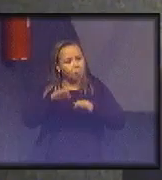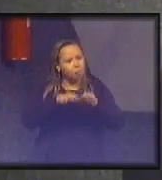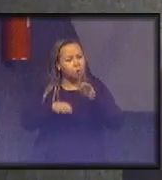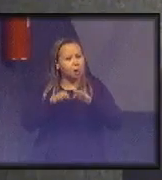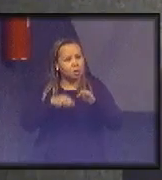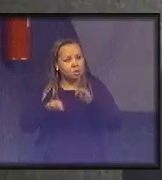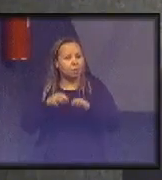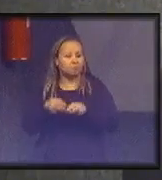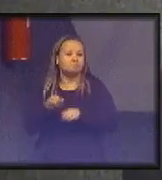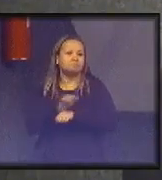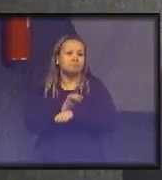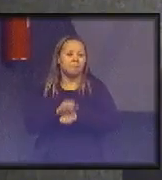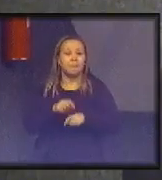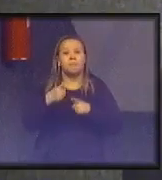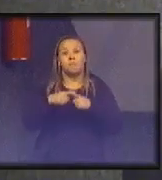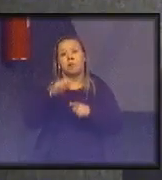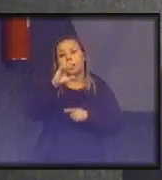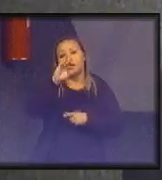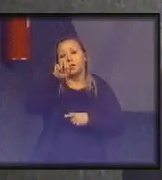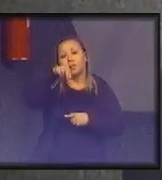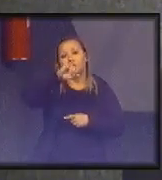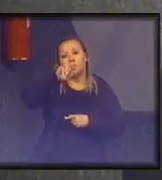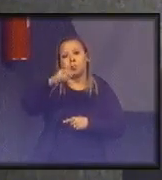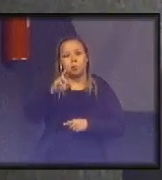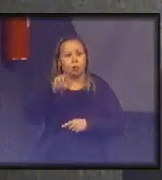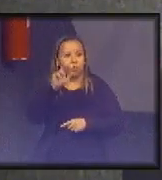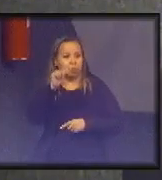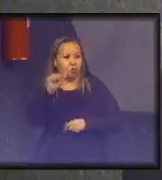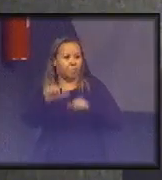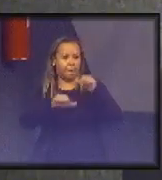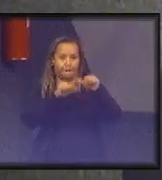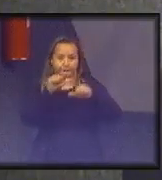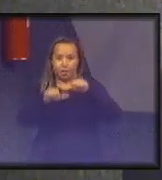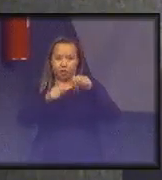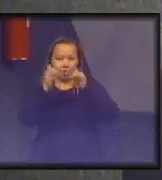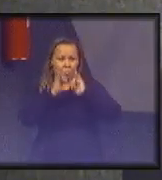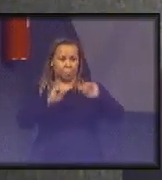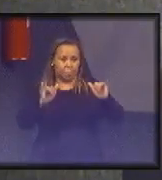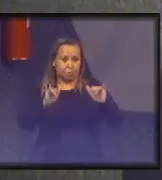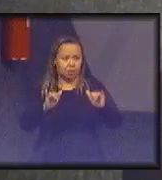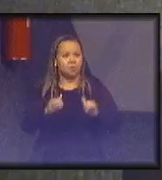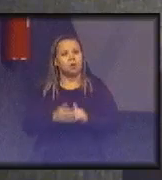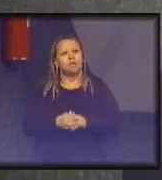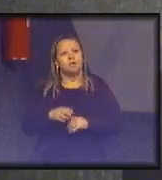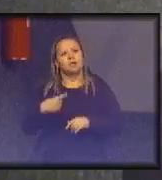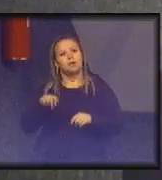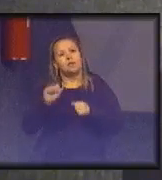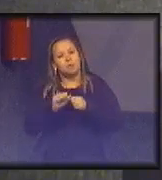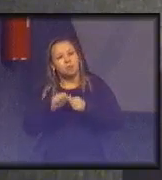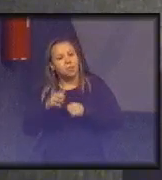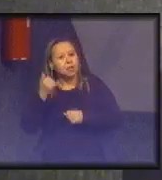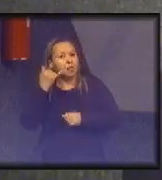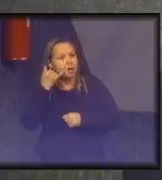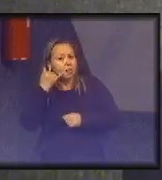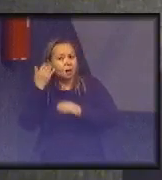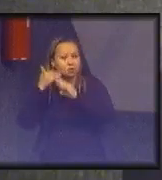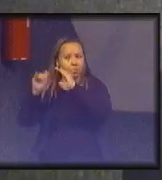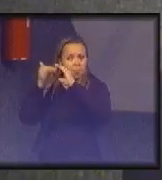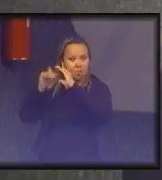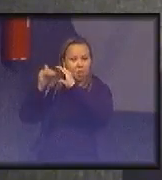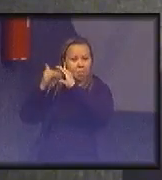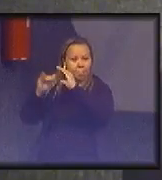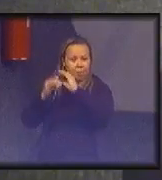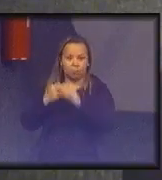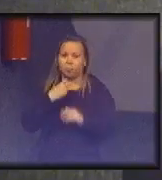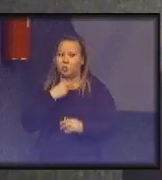porque o CNJ nunca vai alterar uma informação. O que a gente vai fazer é ligar, mandar e-mail. É o máximo que a gente pode fazer. A gente